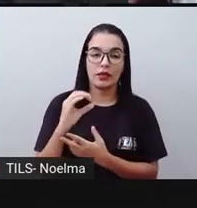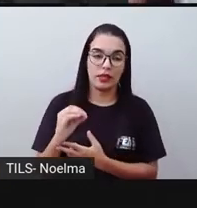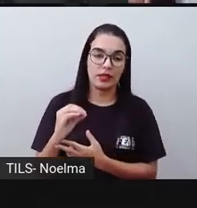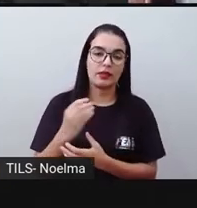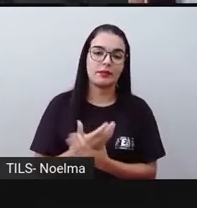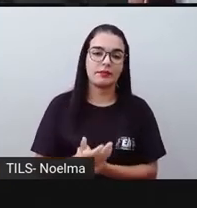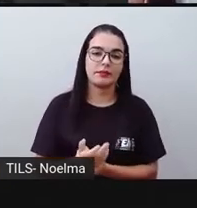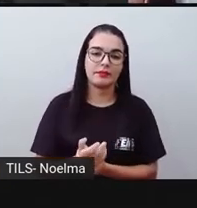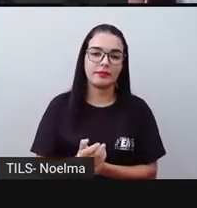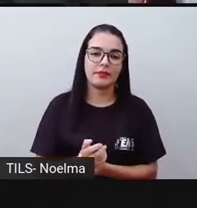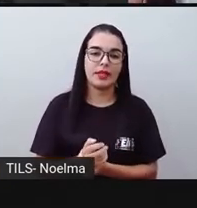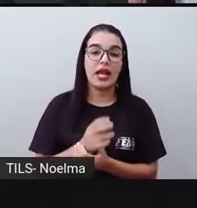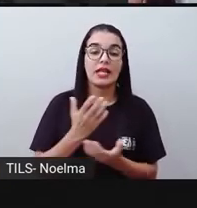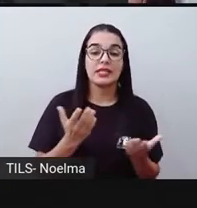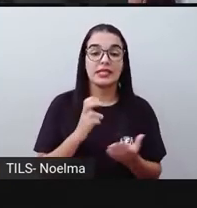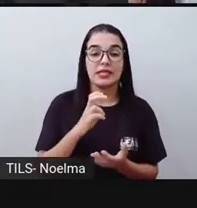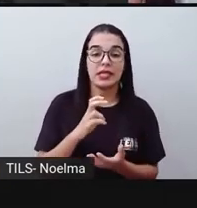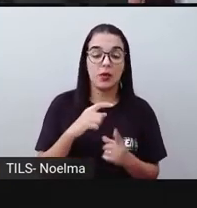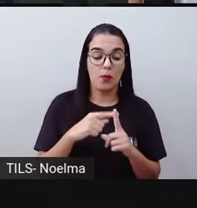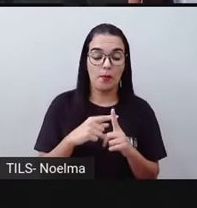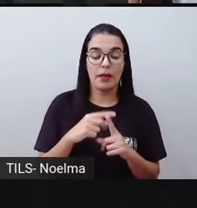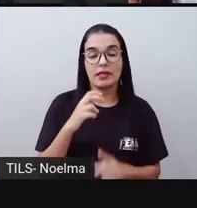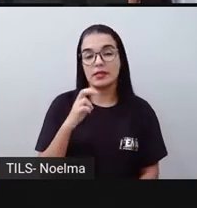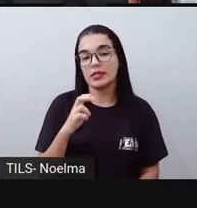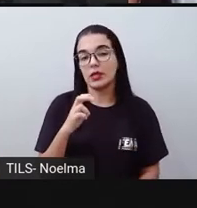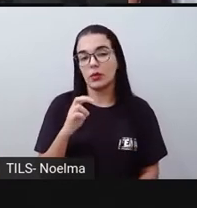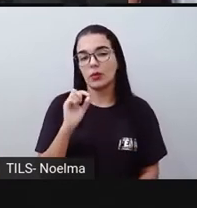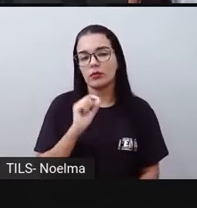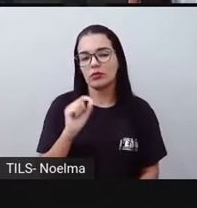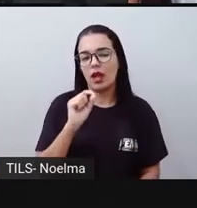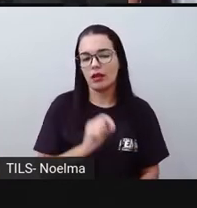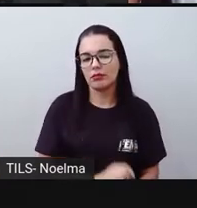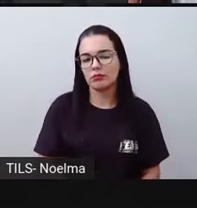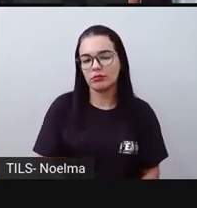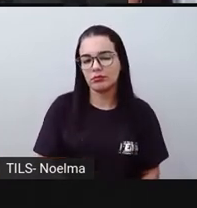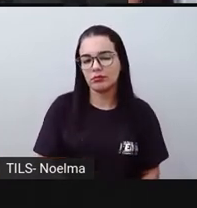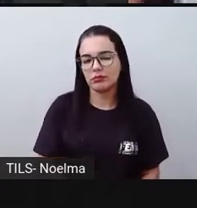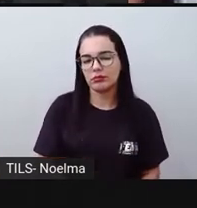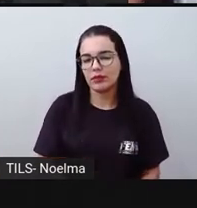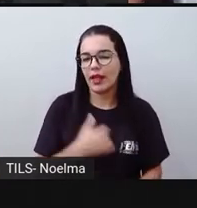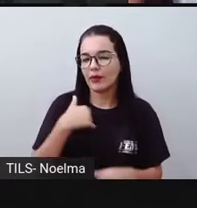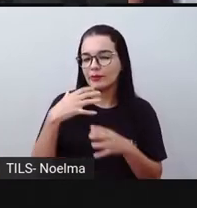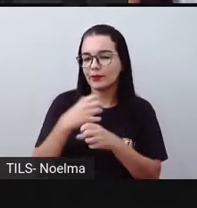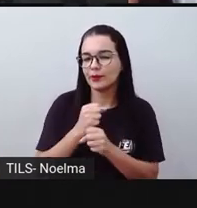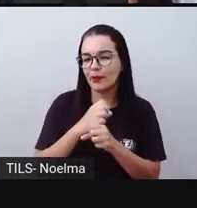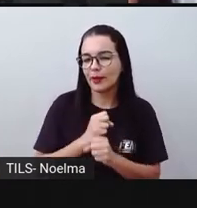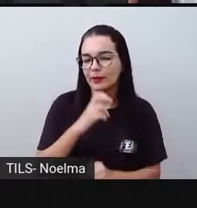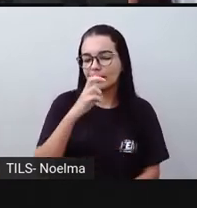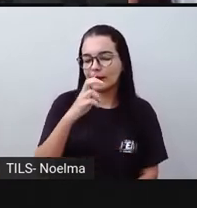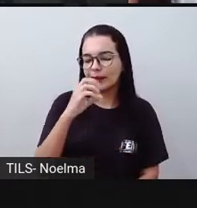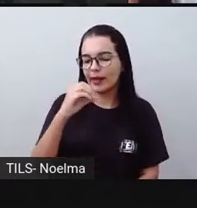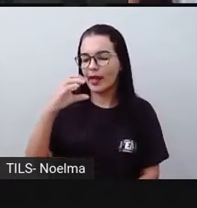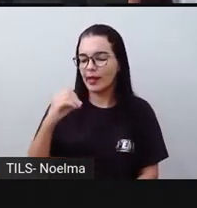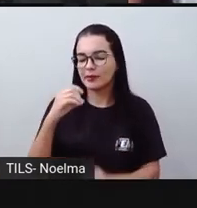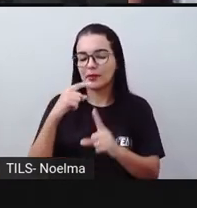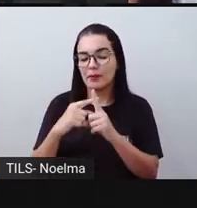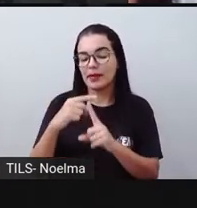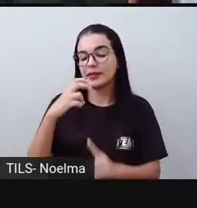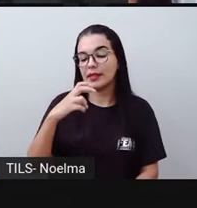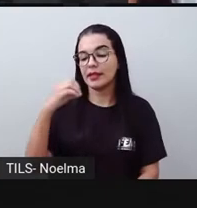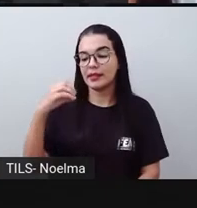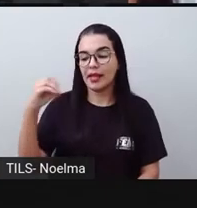E aqui, ó, 5 mais 5. Eu estou somando 500 mais 500, não é?